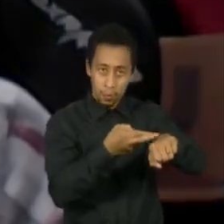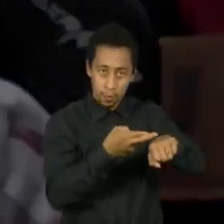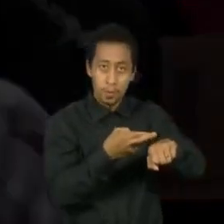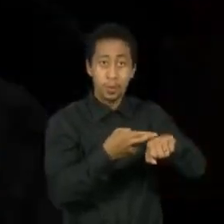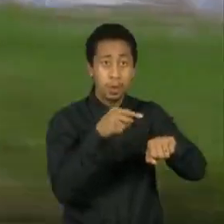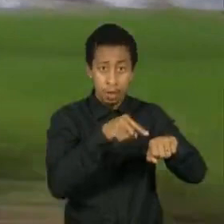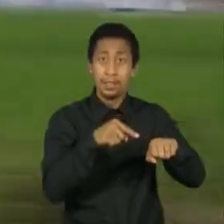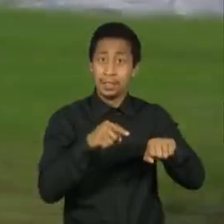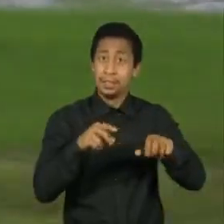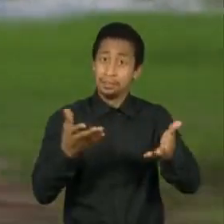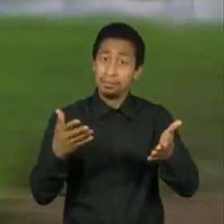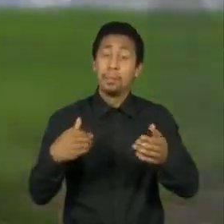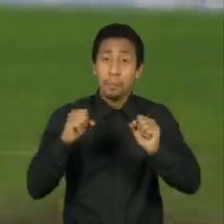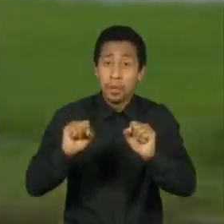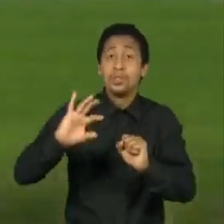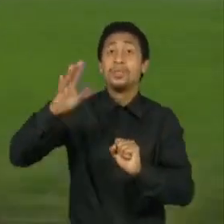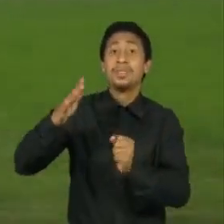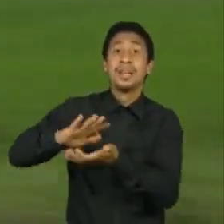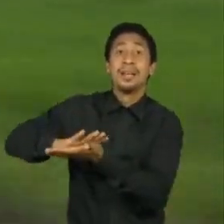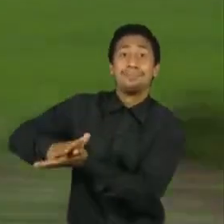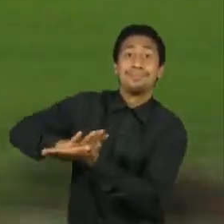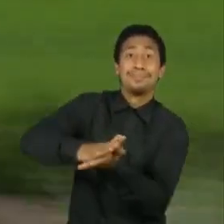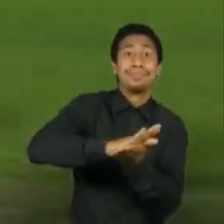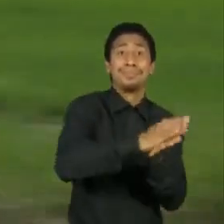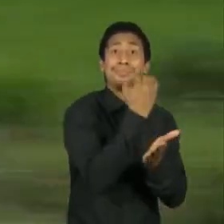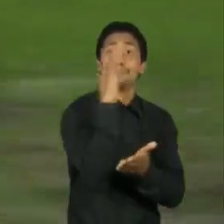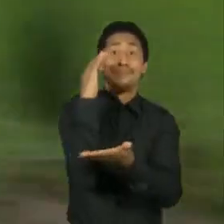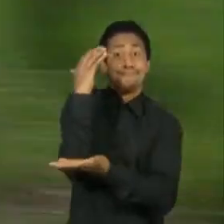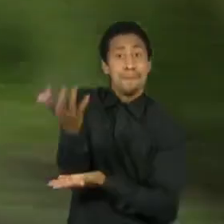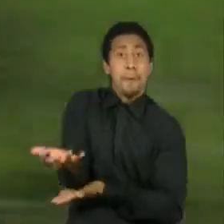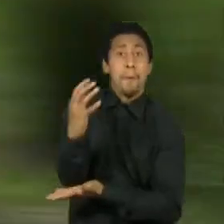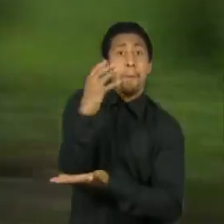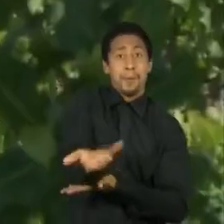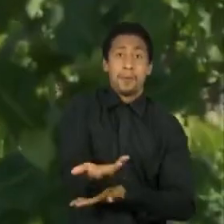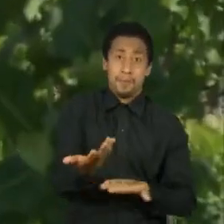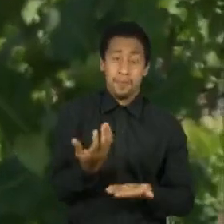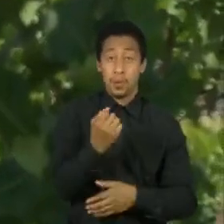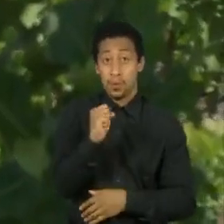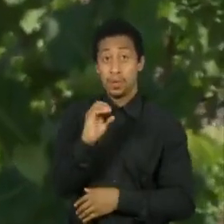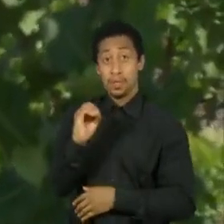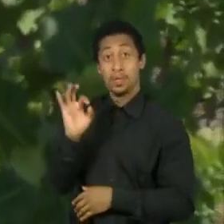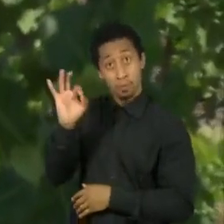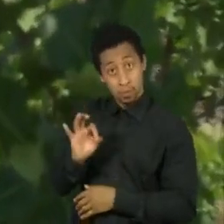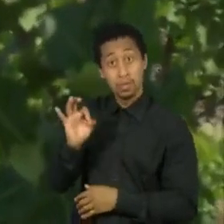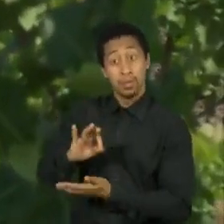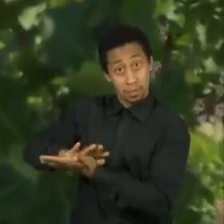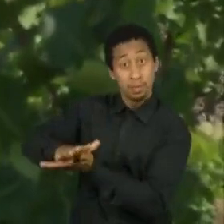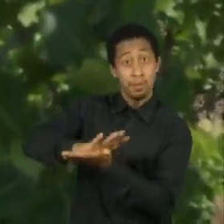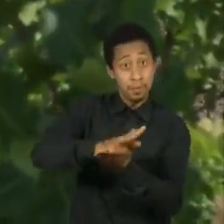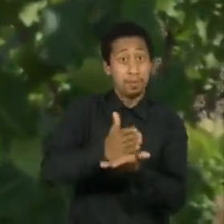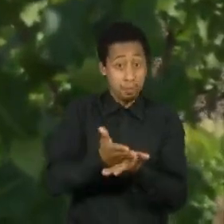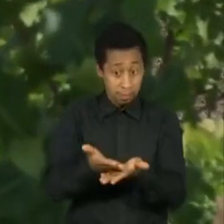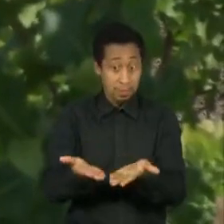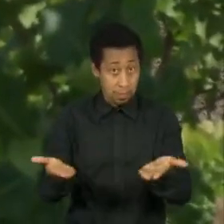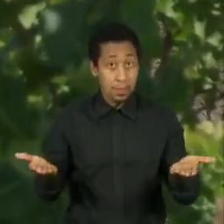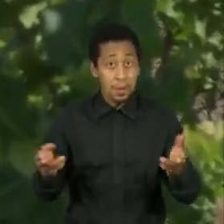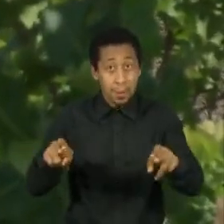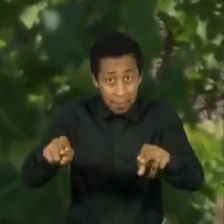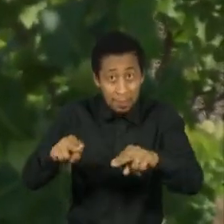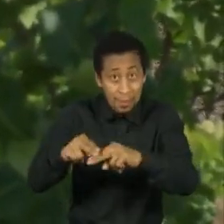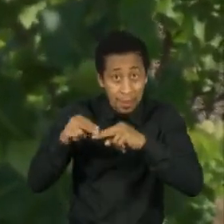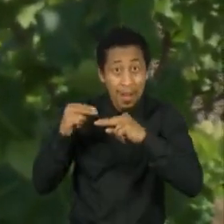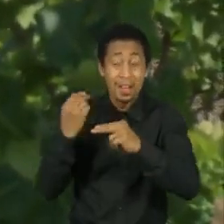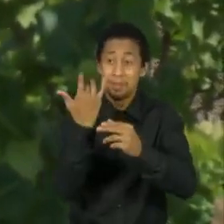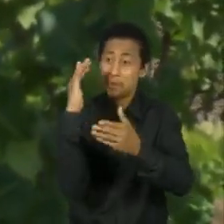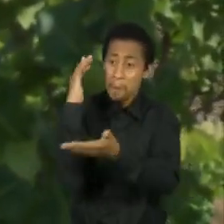Então, até agora, 80% do desmatamento tem sido confinado ao arco de